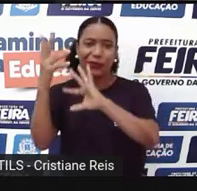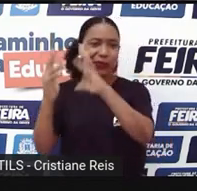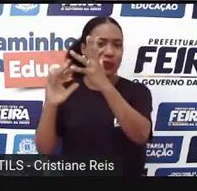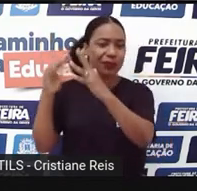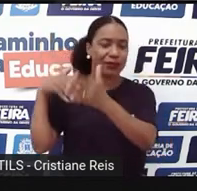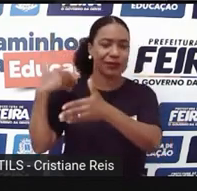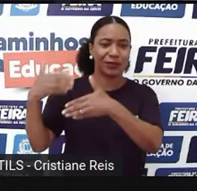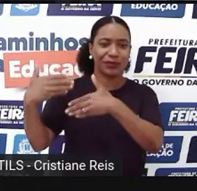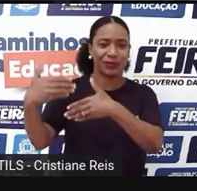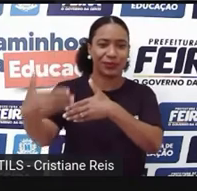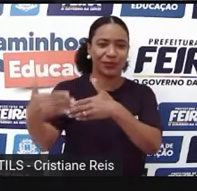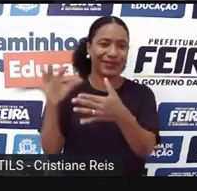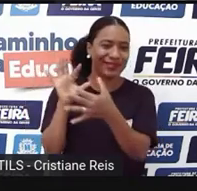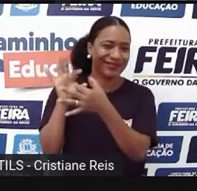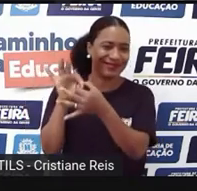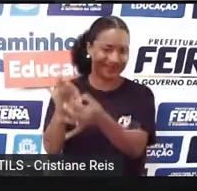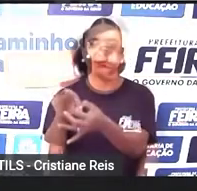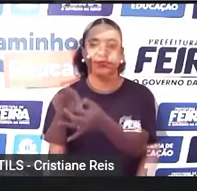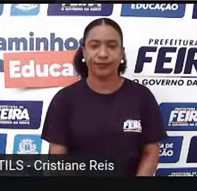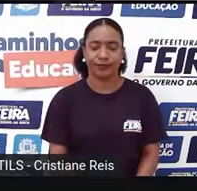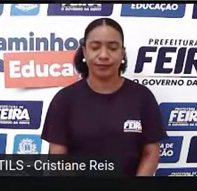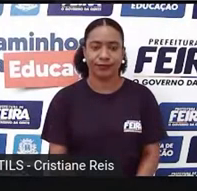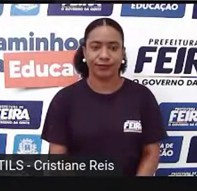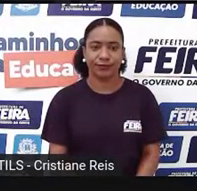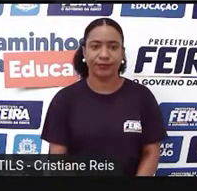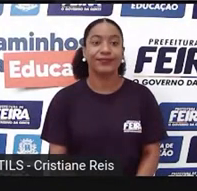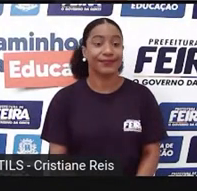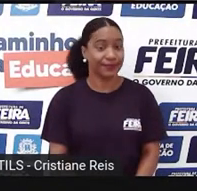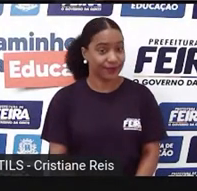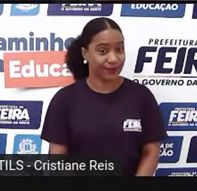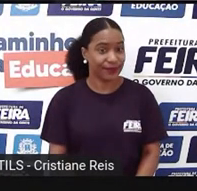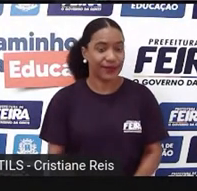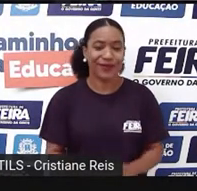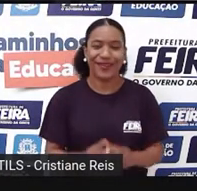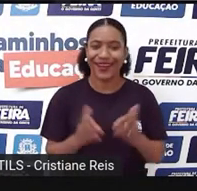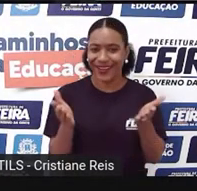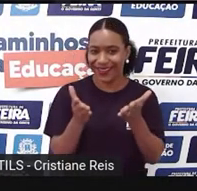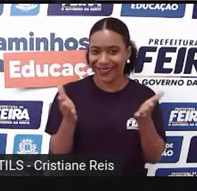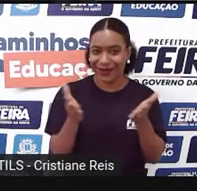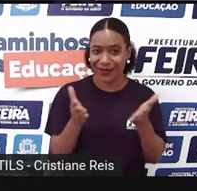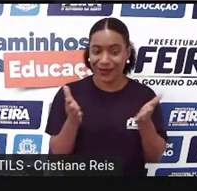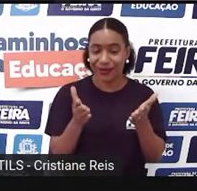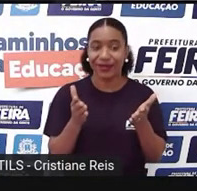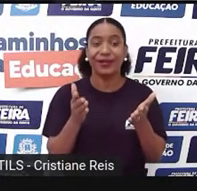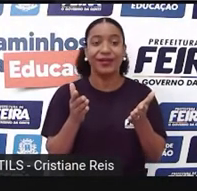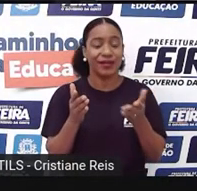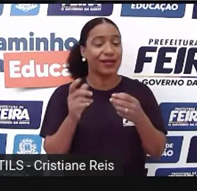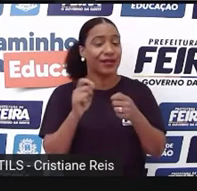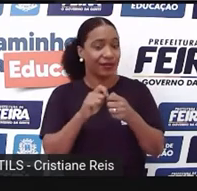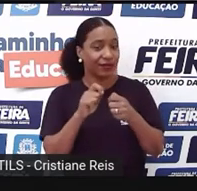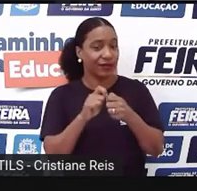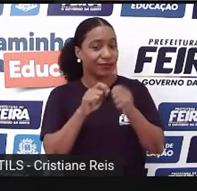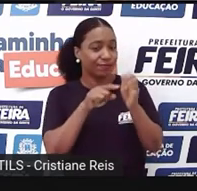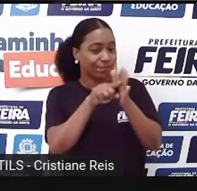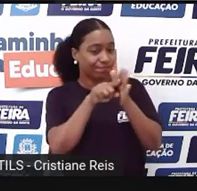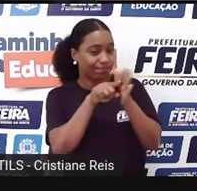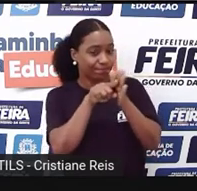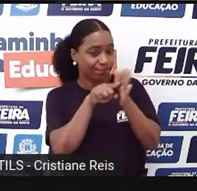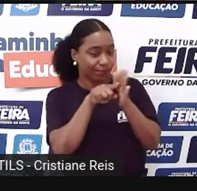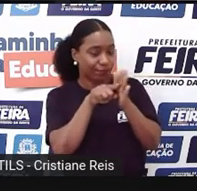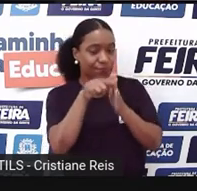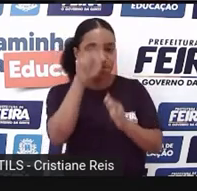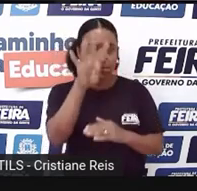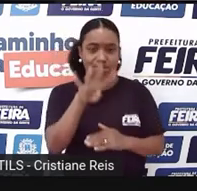um modo geral. Ok? Então, agora, nós iremos fazer uma análise da